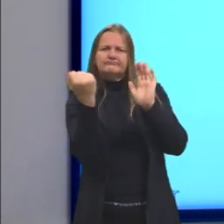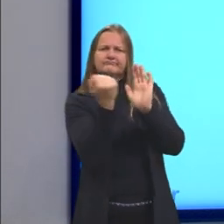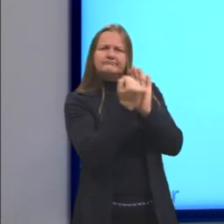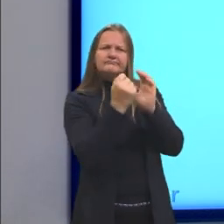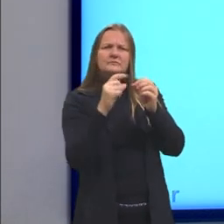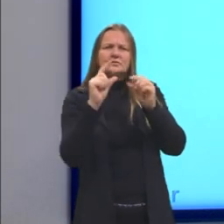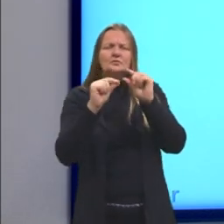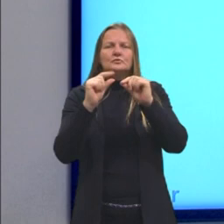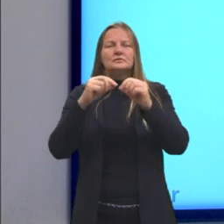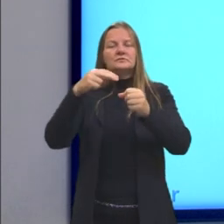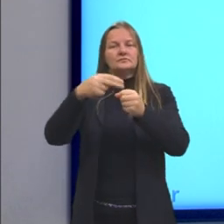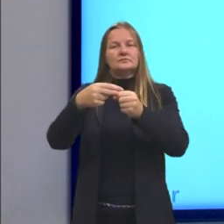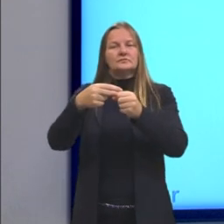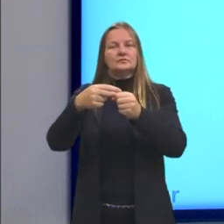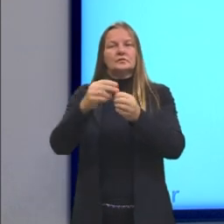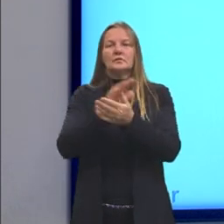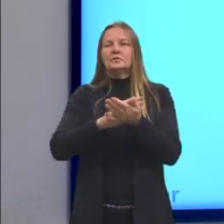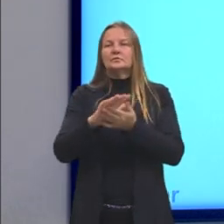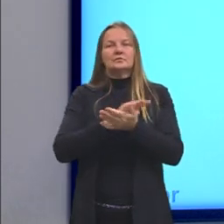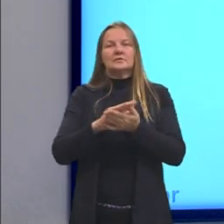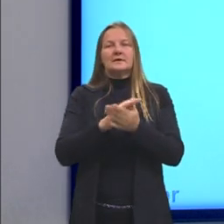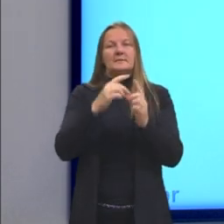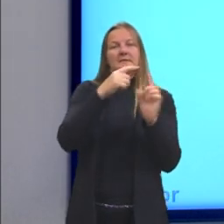neutras, que não têm carga.